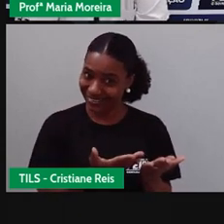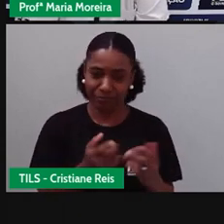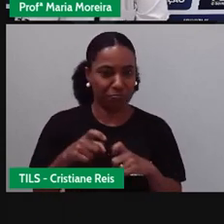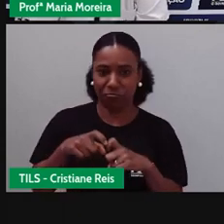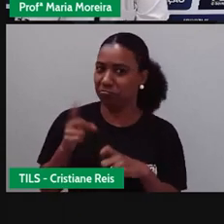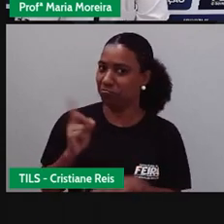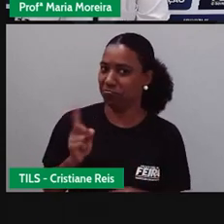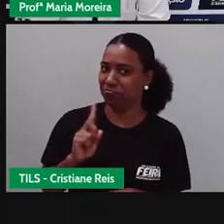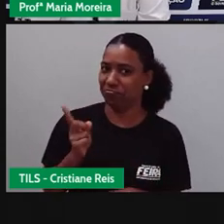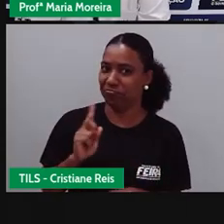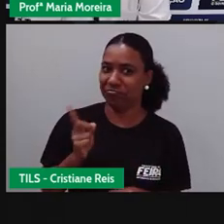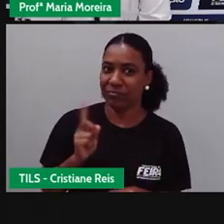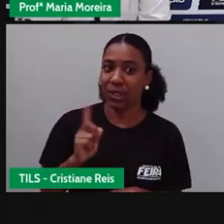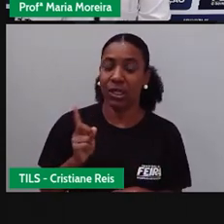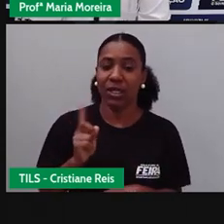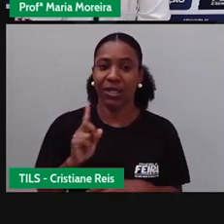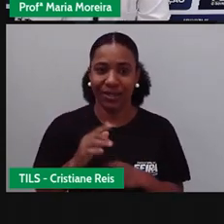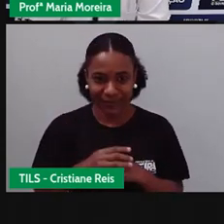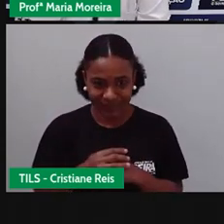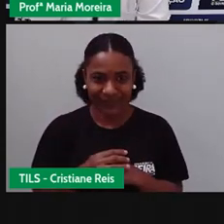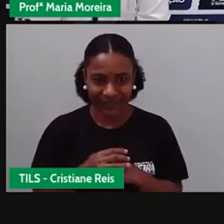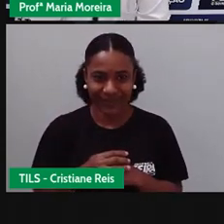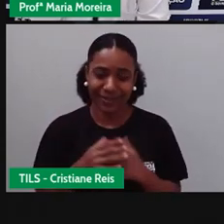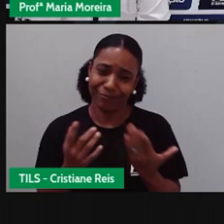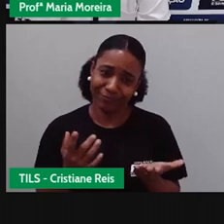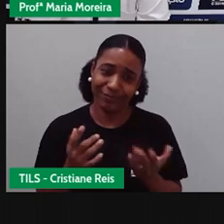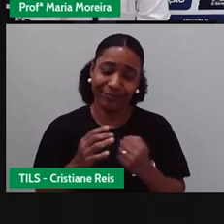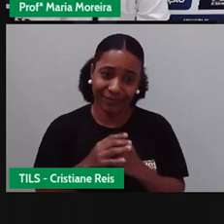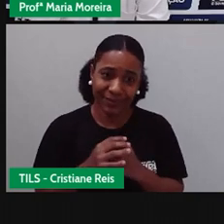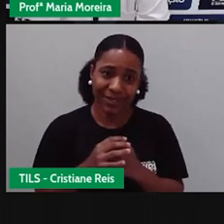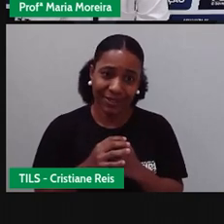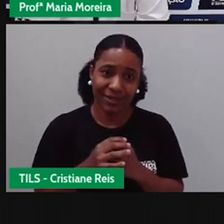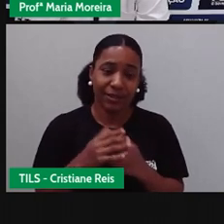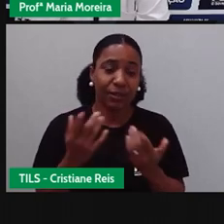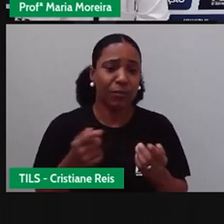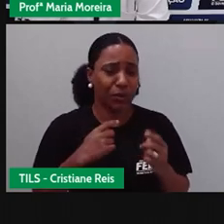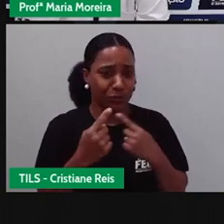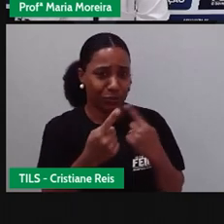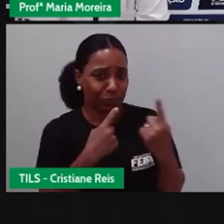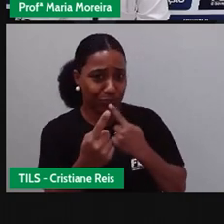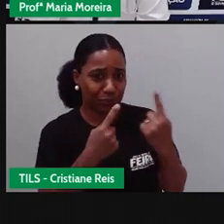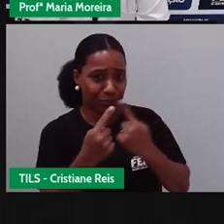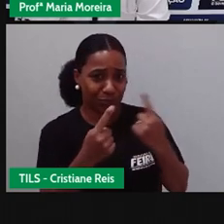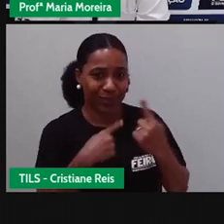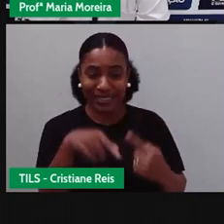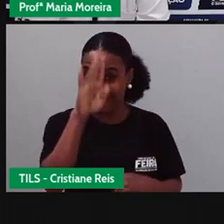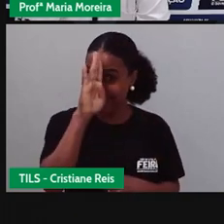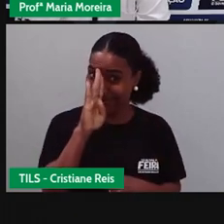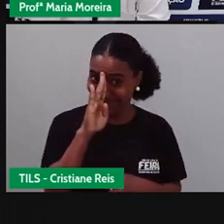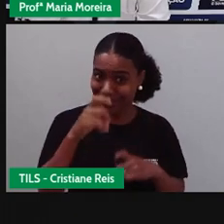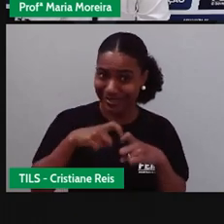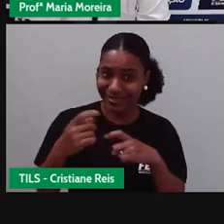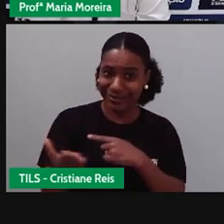médica, Cris? É, porque se for, né? A gente já começa aqui a fazer uma consulta. Estou pensando em uma consulta grátis.